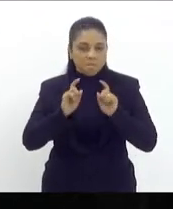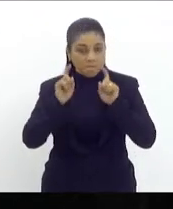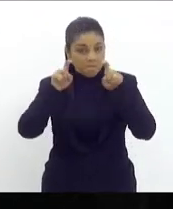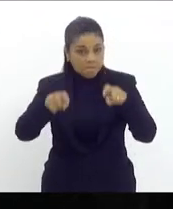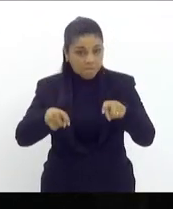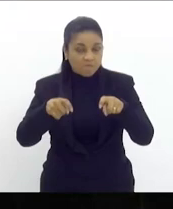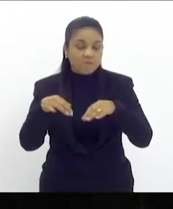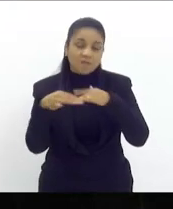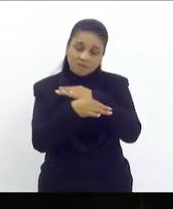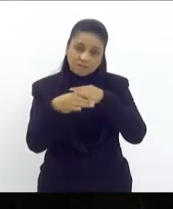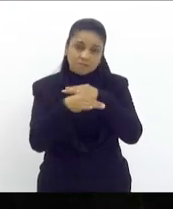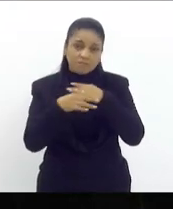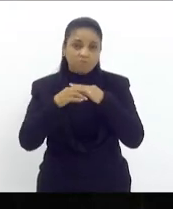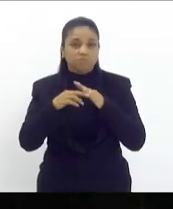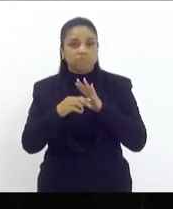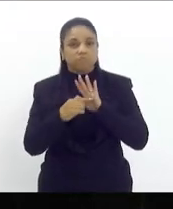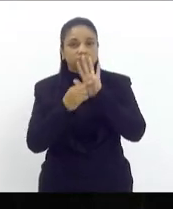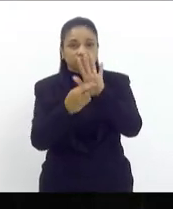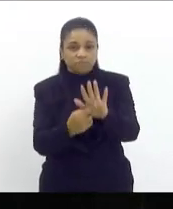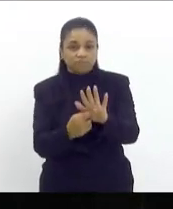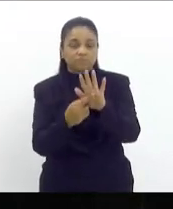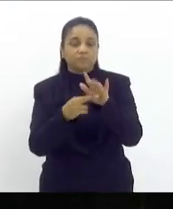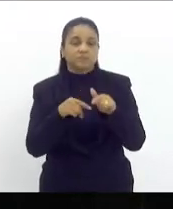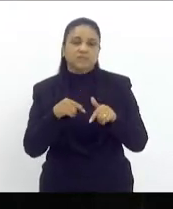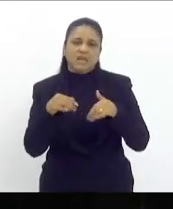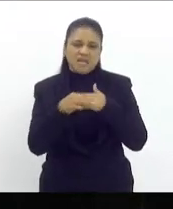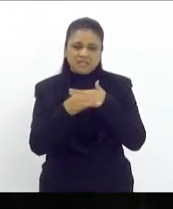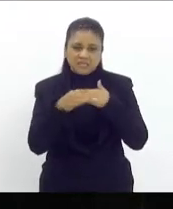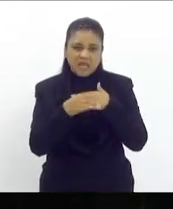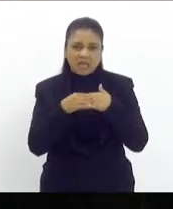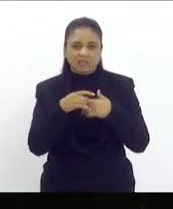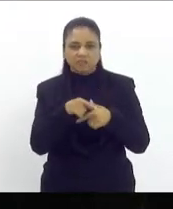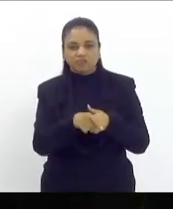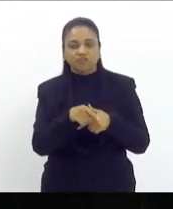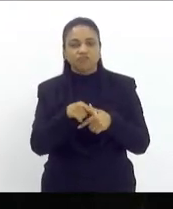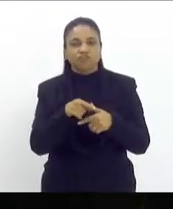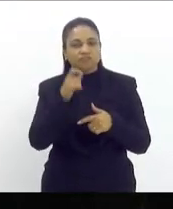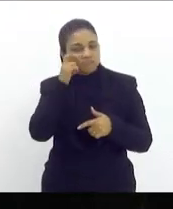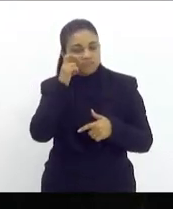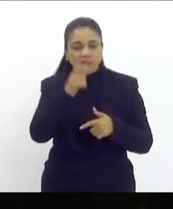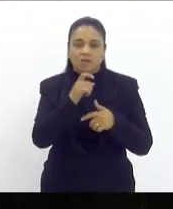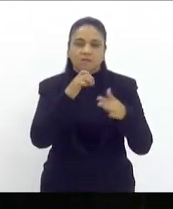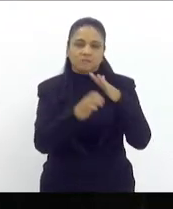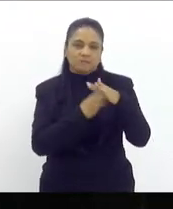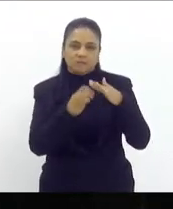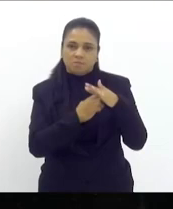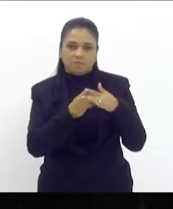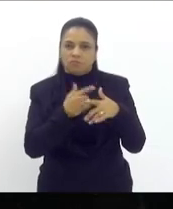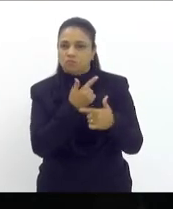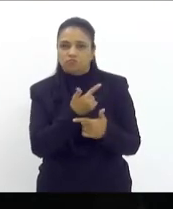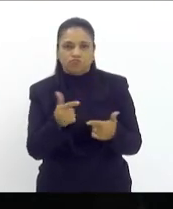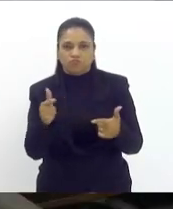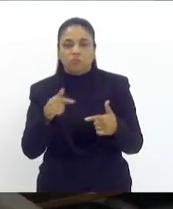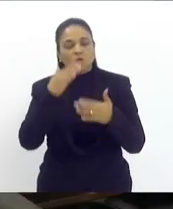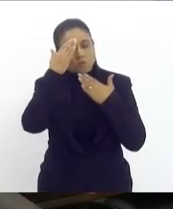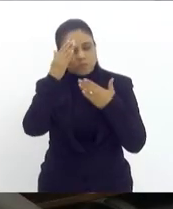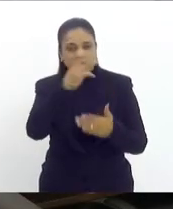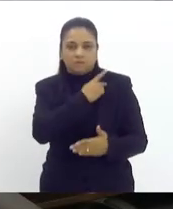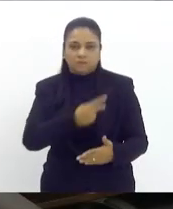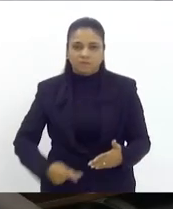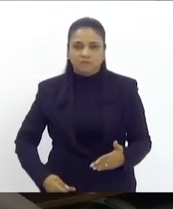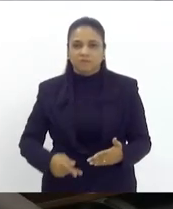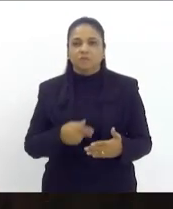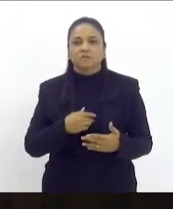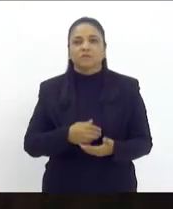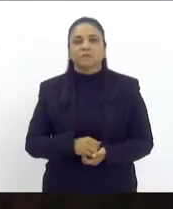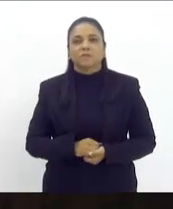e não dá para as nossas cidades serem reféns dos interesses dessas concessionárias muito obrigado senhor presidente muito